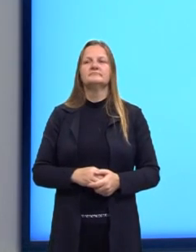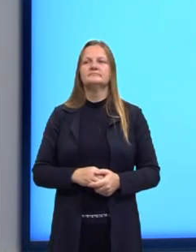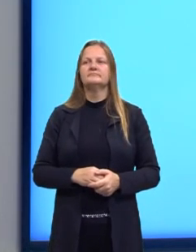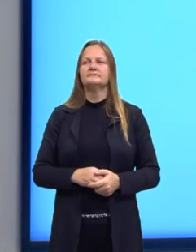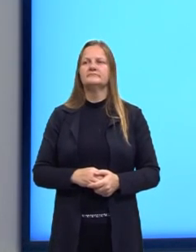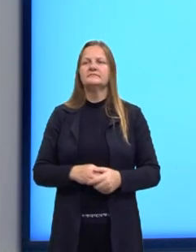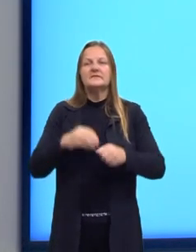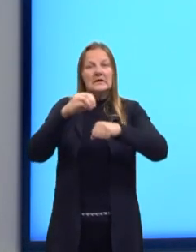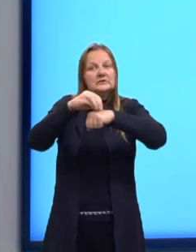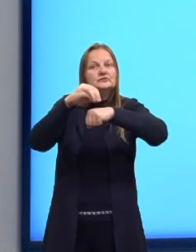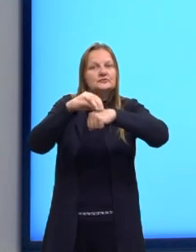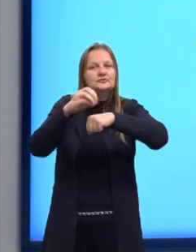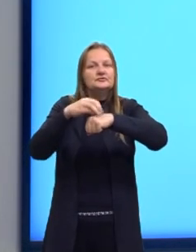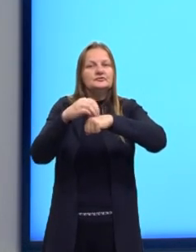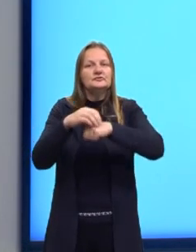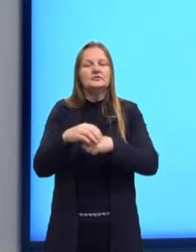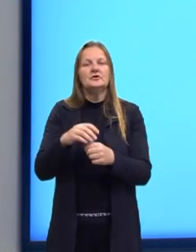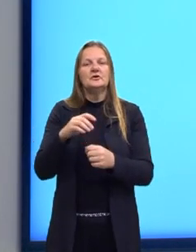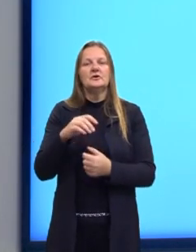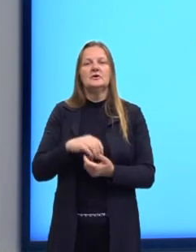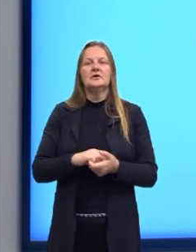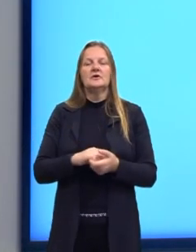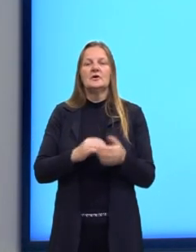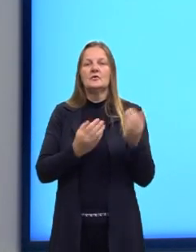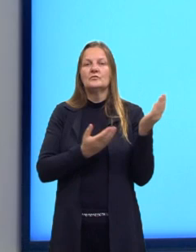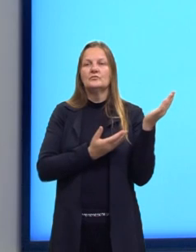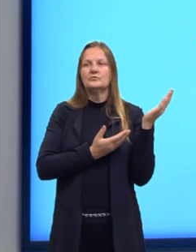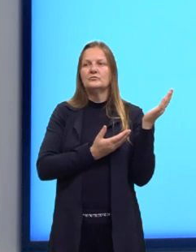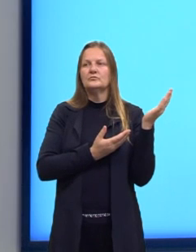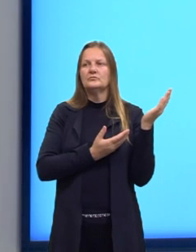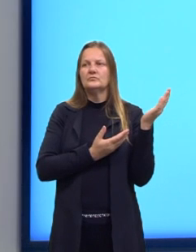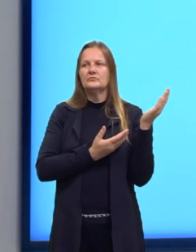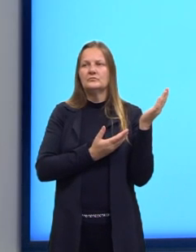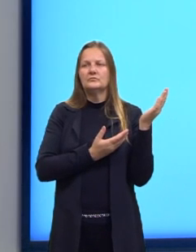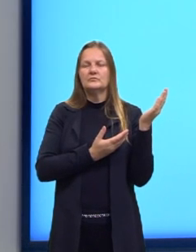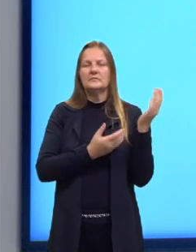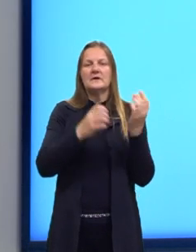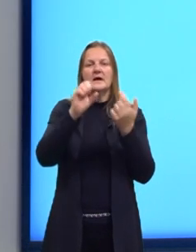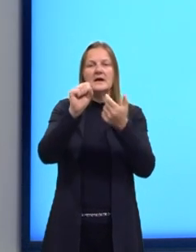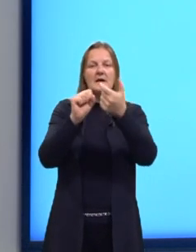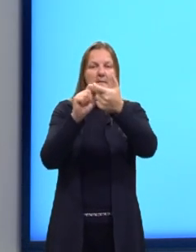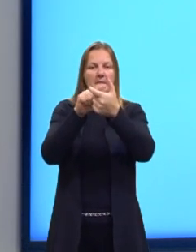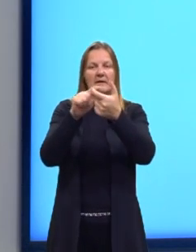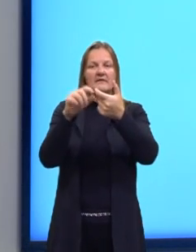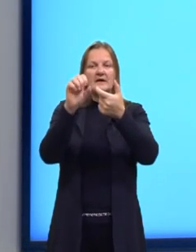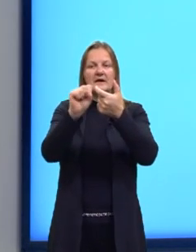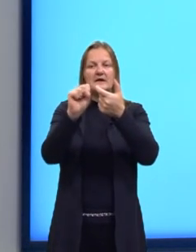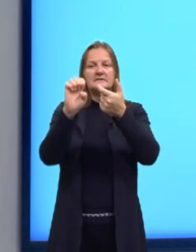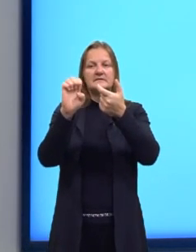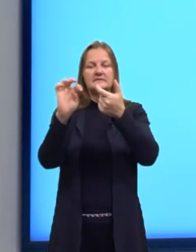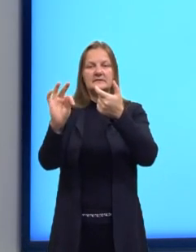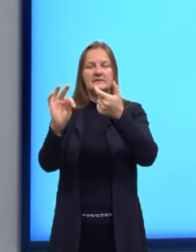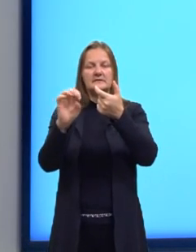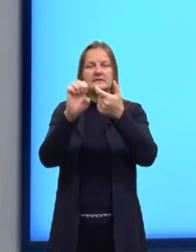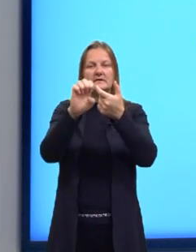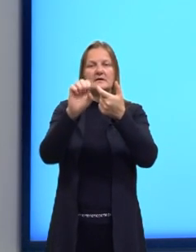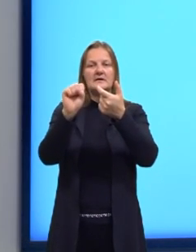Se ele tem um then na frente, é um st e um est, ele é um superlativo.